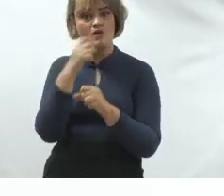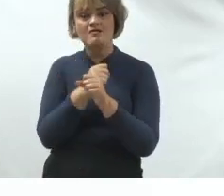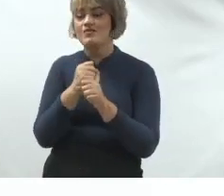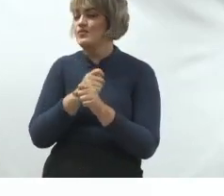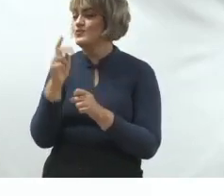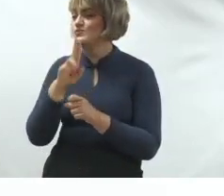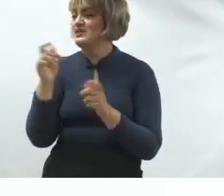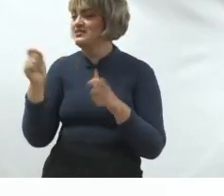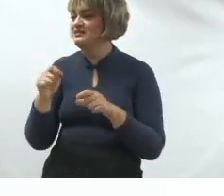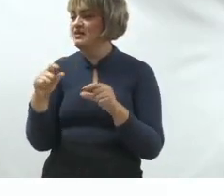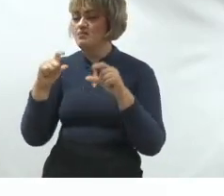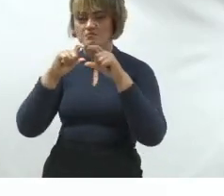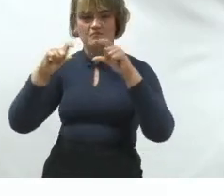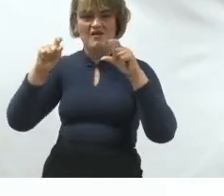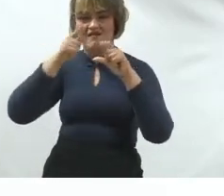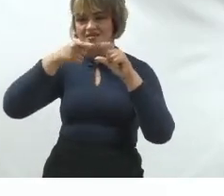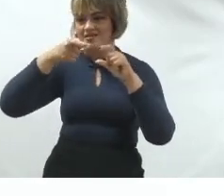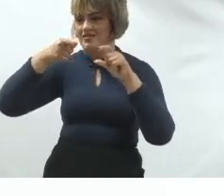Uma régua.